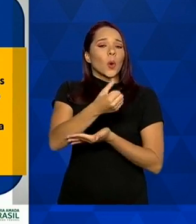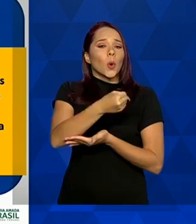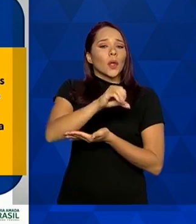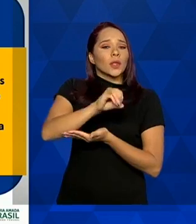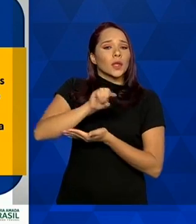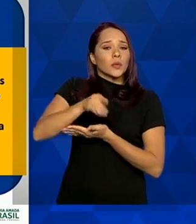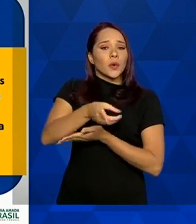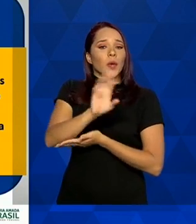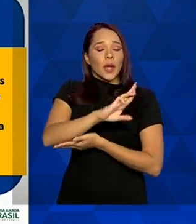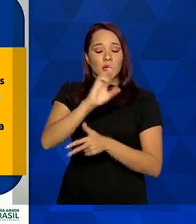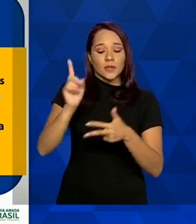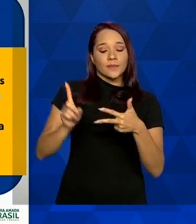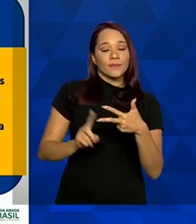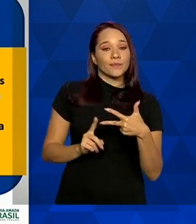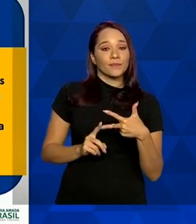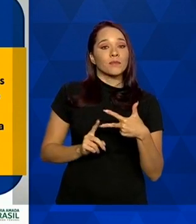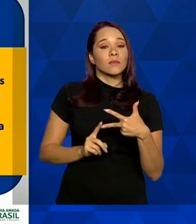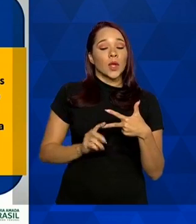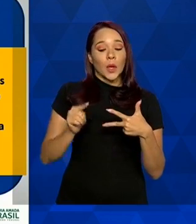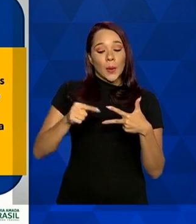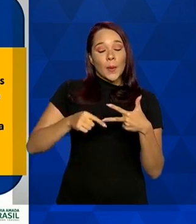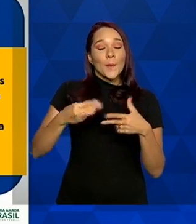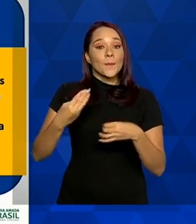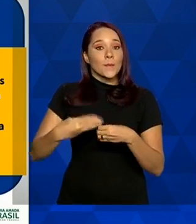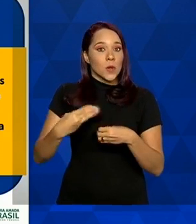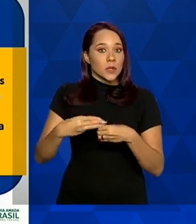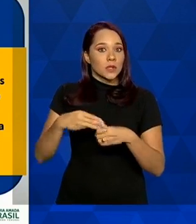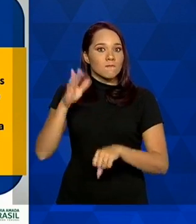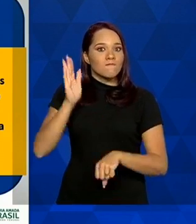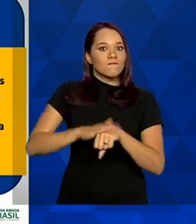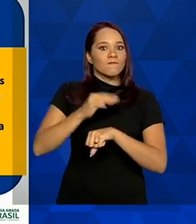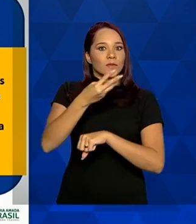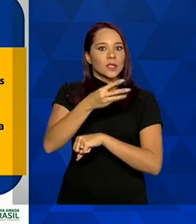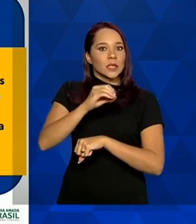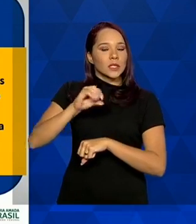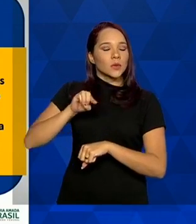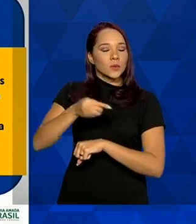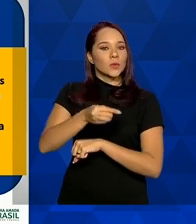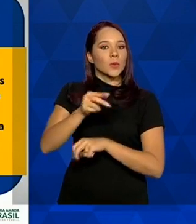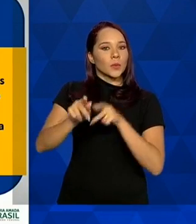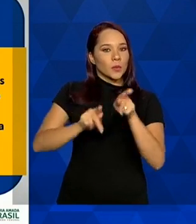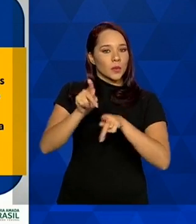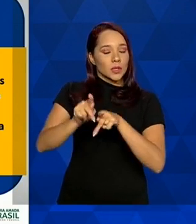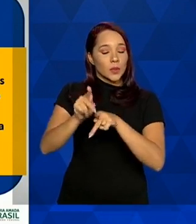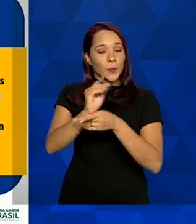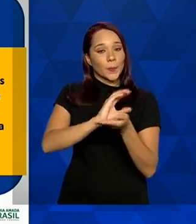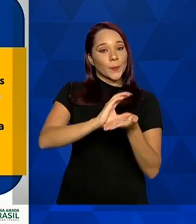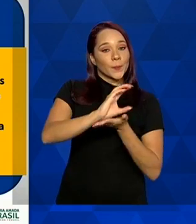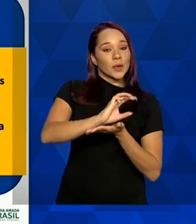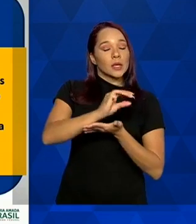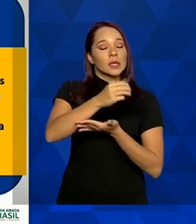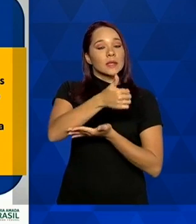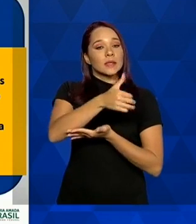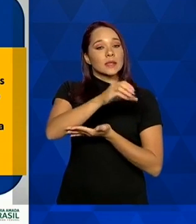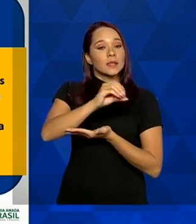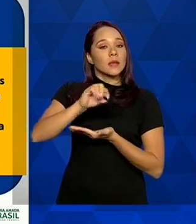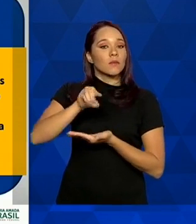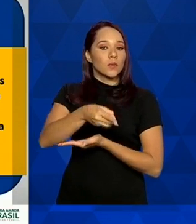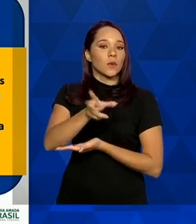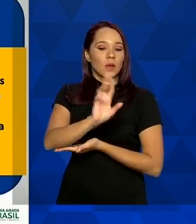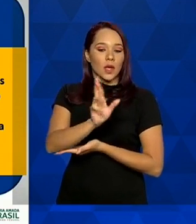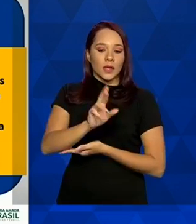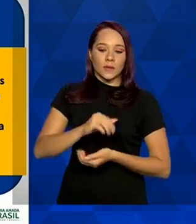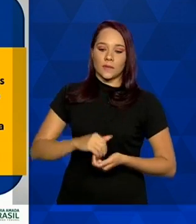reais. Tipo para os municípios acima de 300 mil habitantes, com um custeio mensal de 100 mil reais.